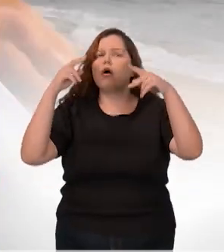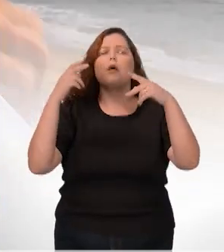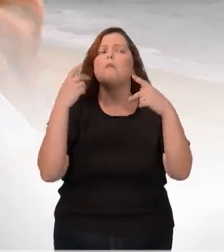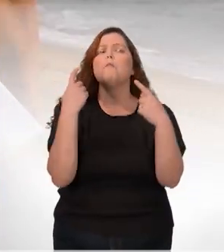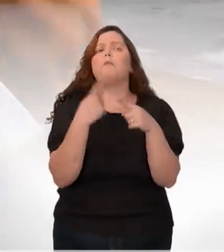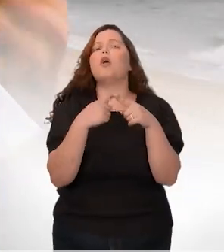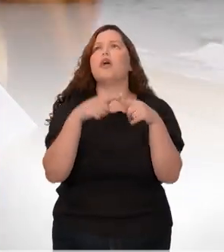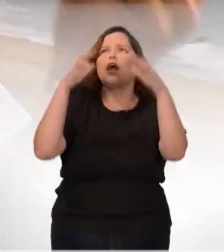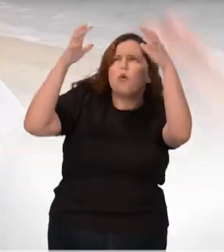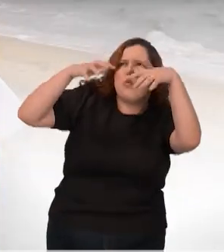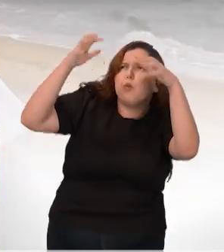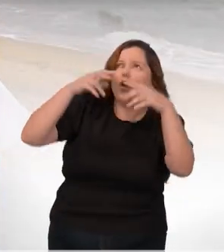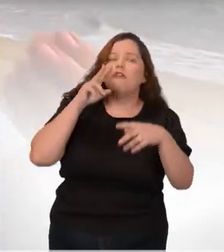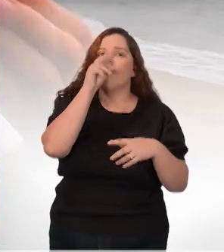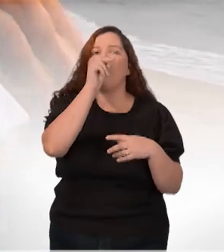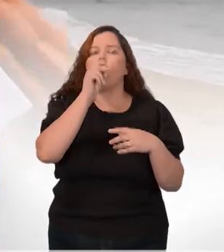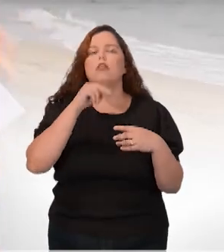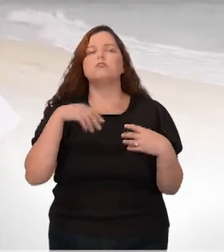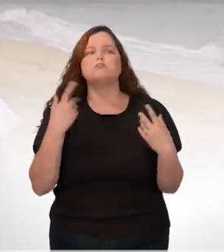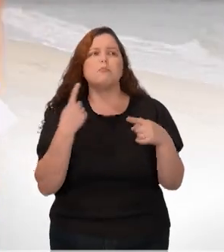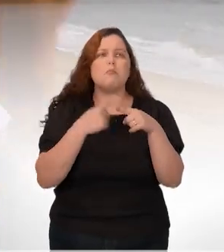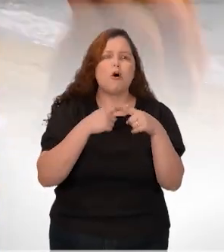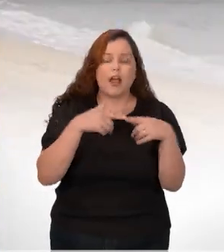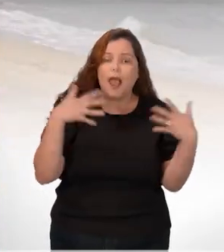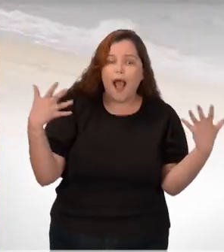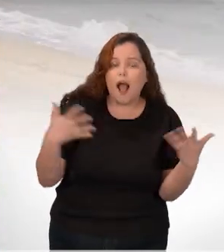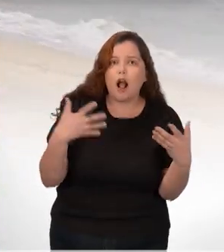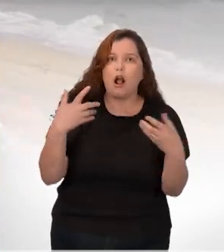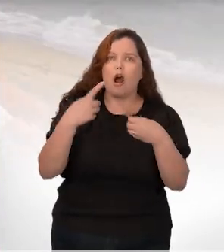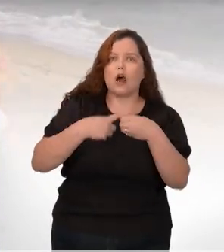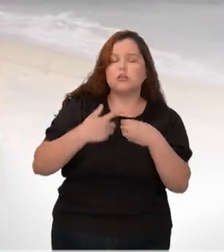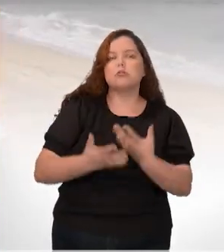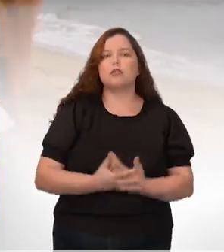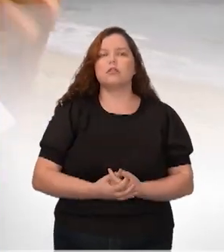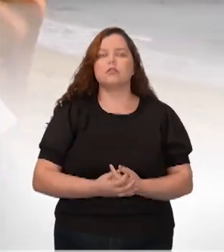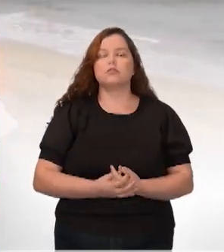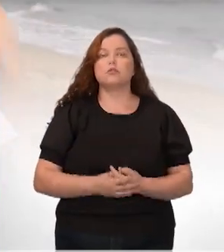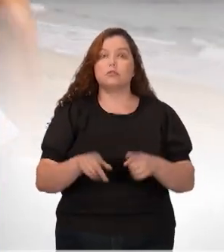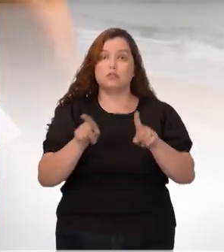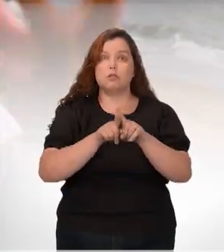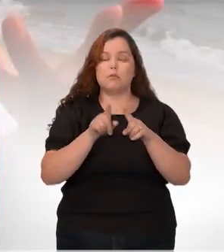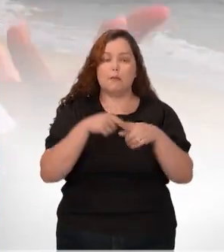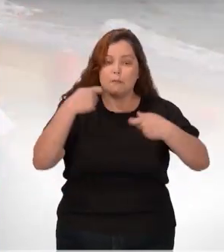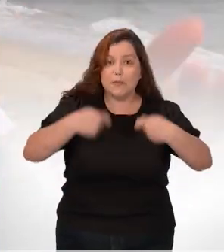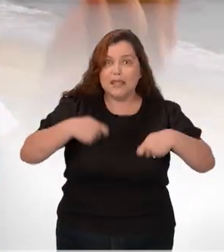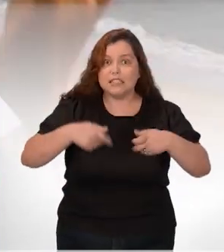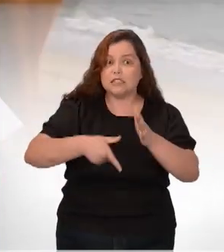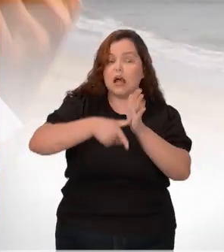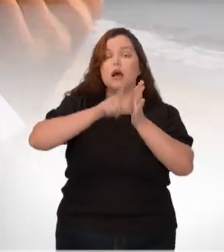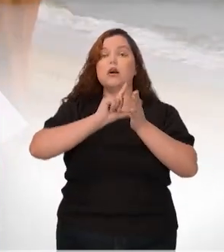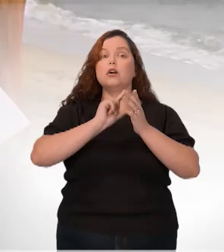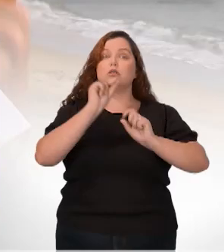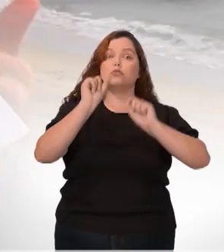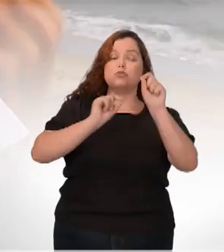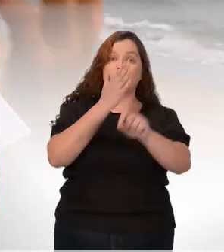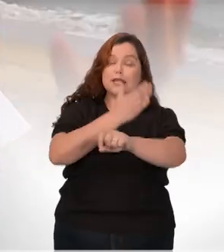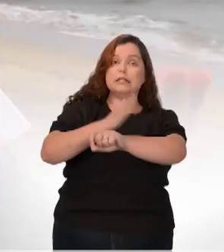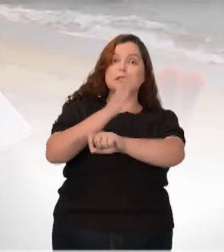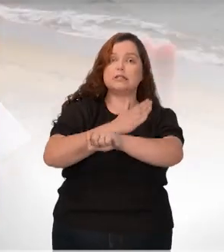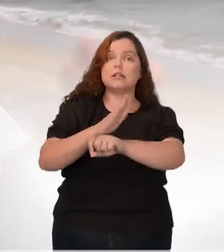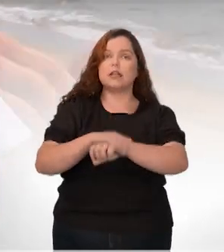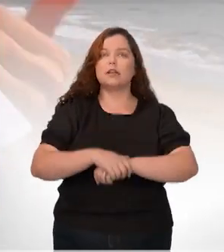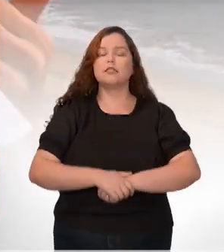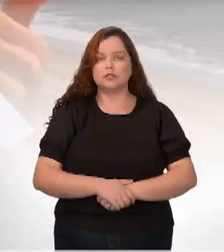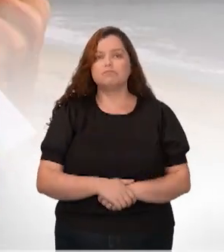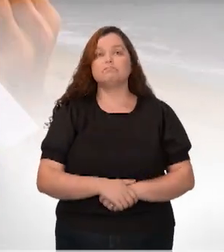entendam por que isso aconteceu, por que aconteceu com essa intensidade, o que é necessário ser feito para que a gente se prepare para